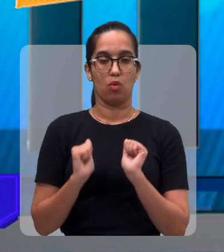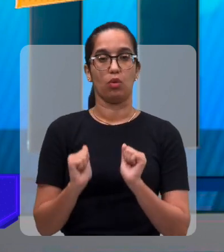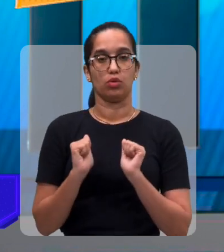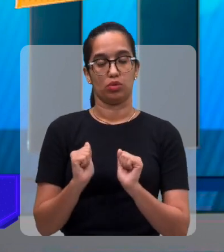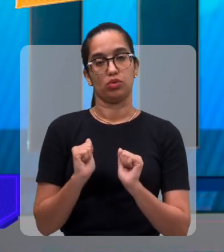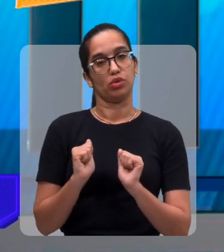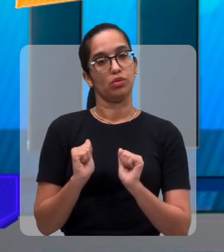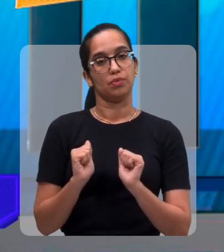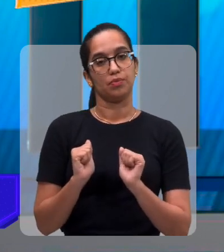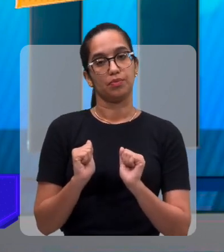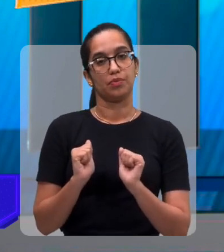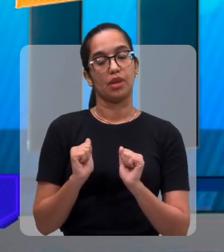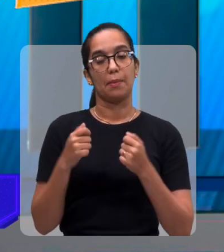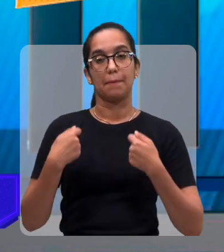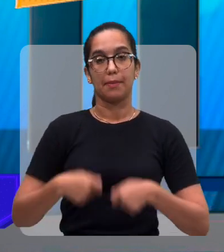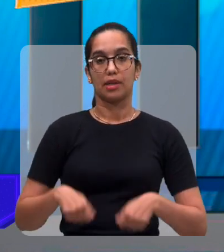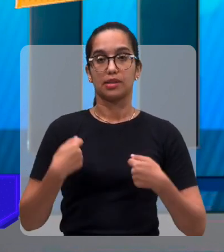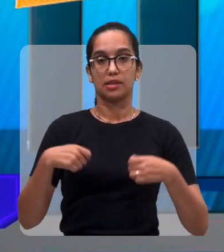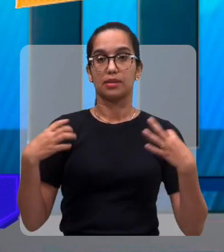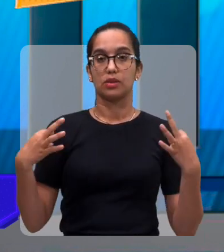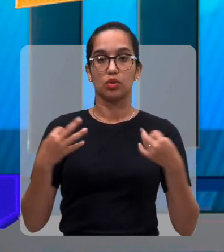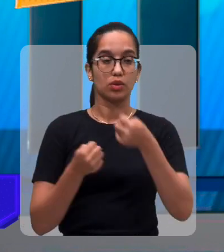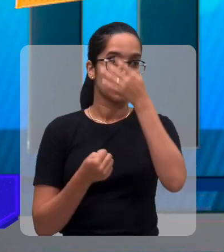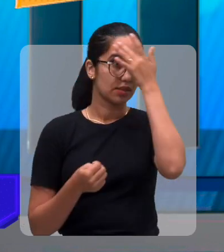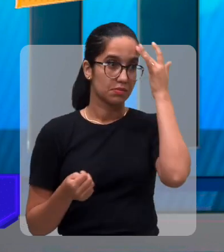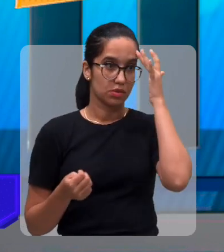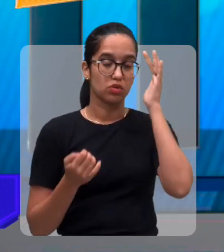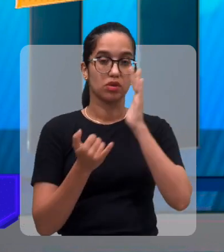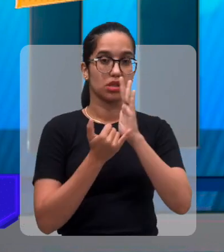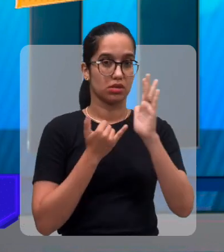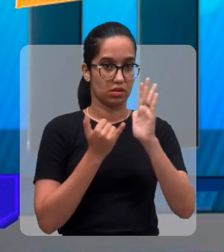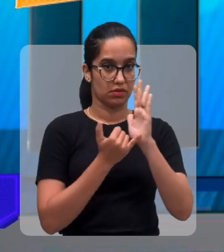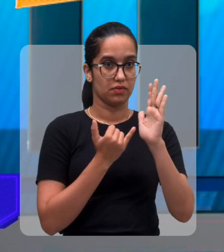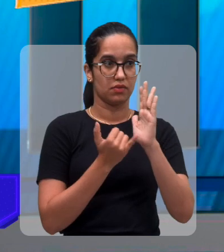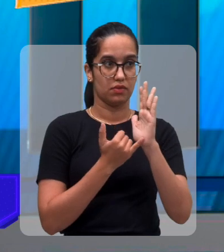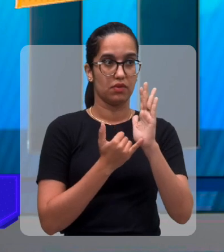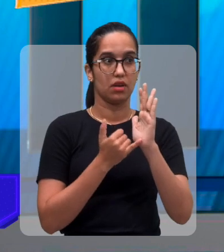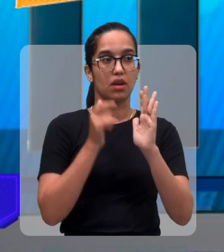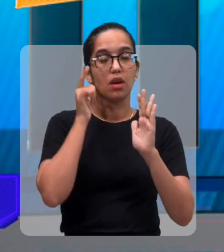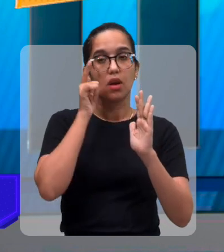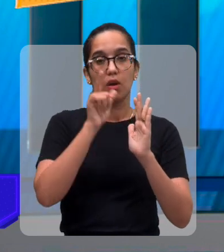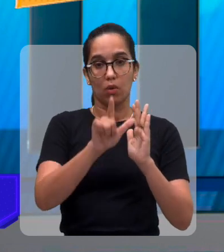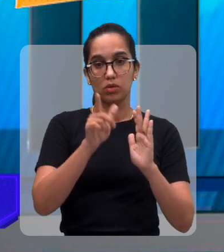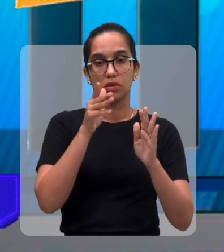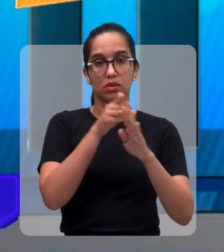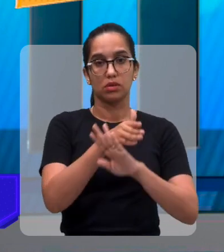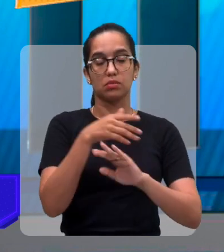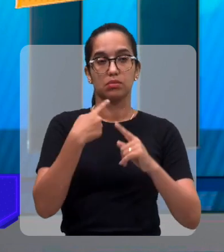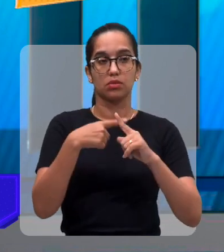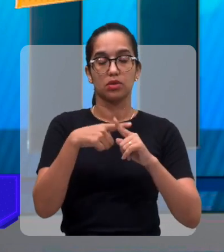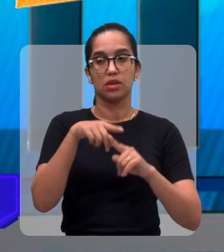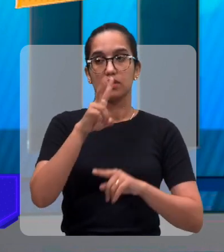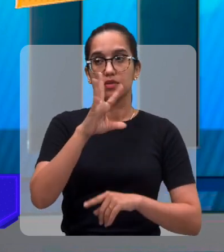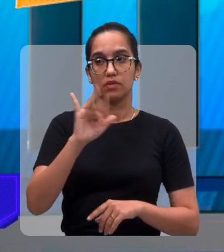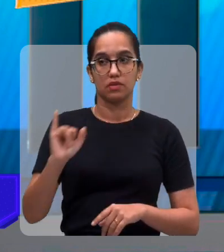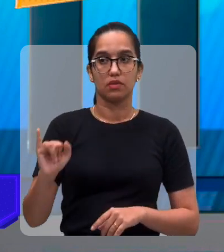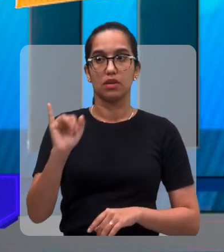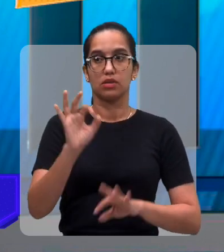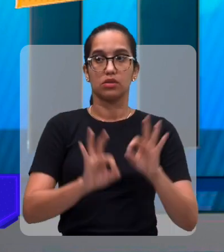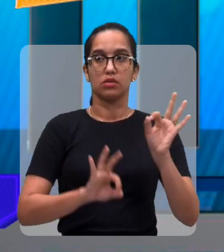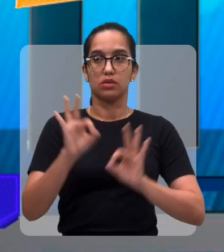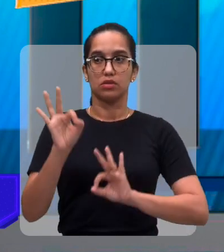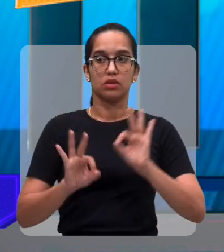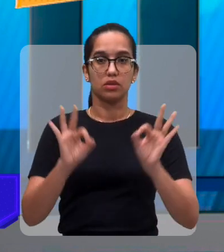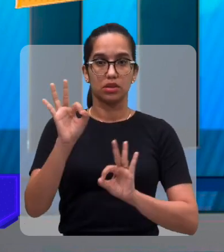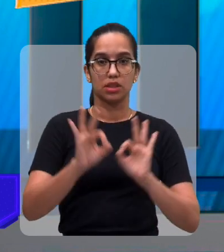Até o dia 30 de novembro, é necessário que as pessoas possam estar se inscrevendo para poder participar, porque ele vai colocar lá as